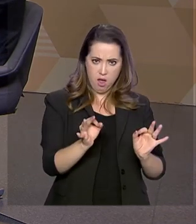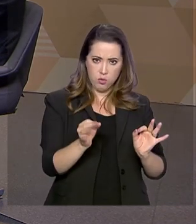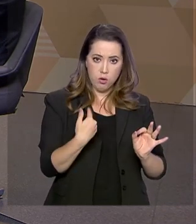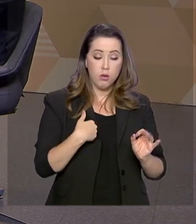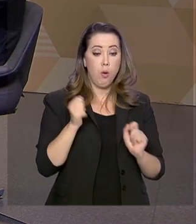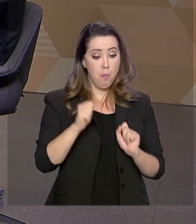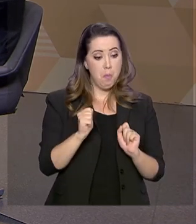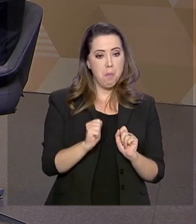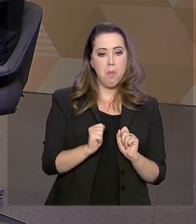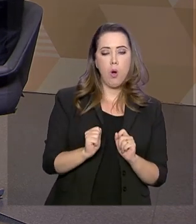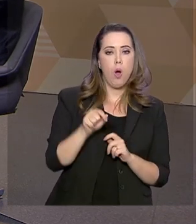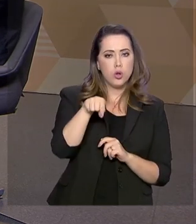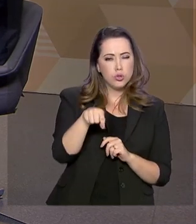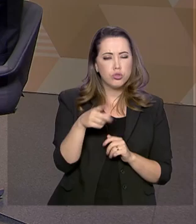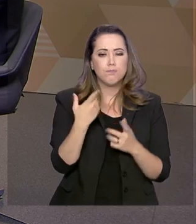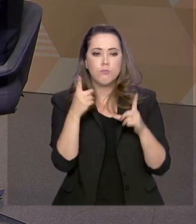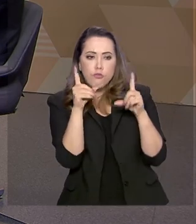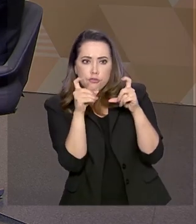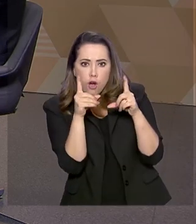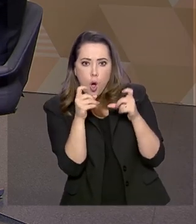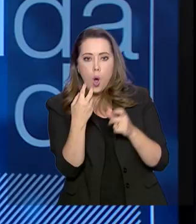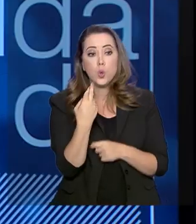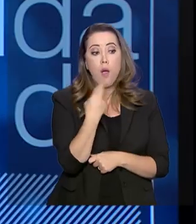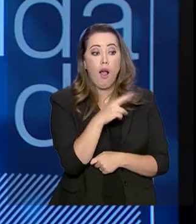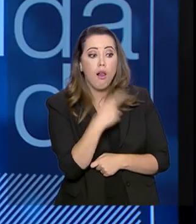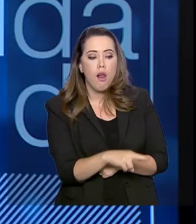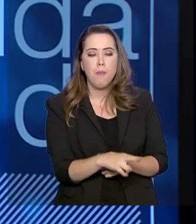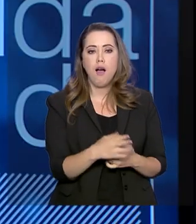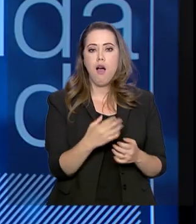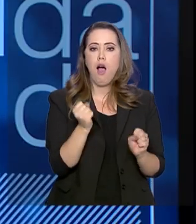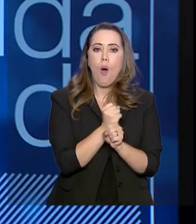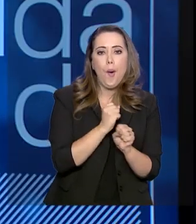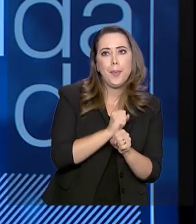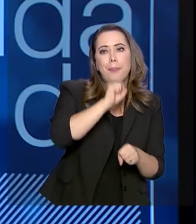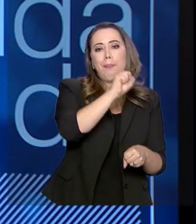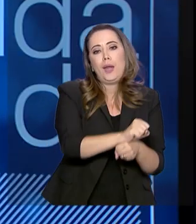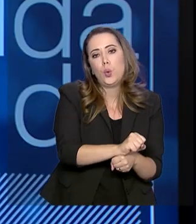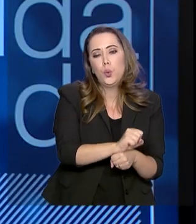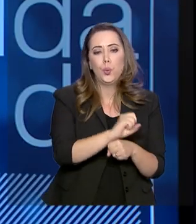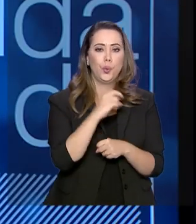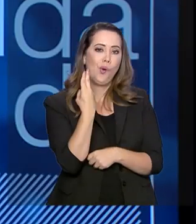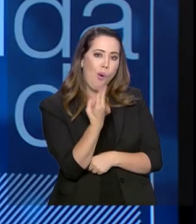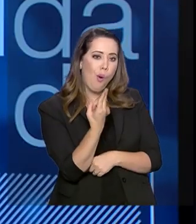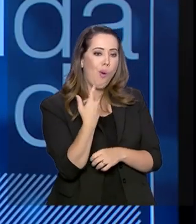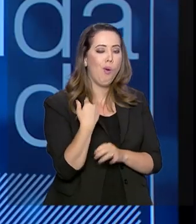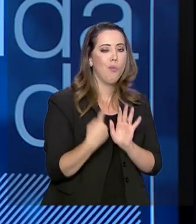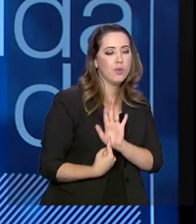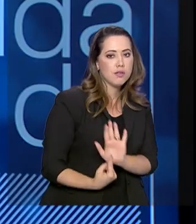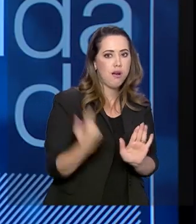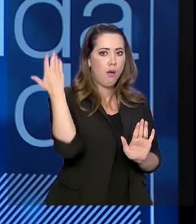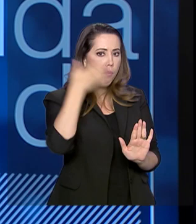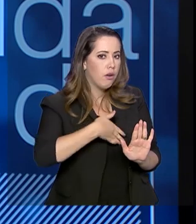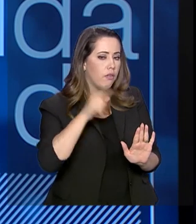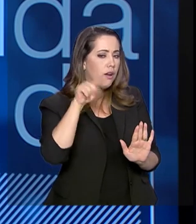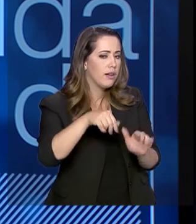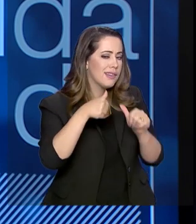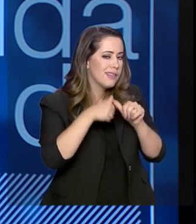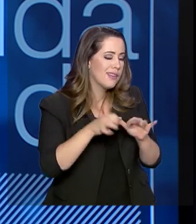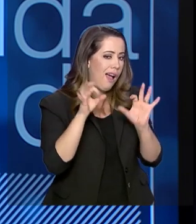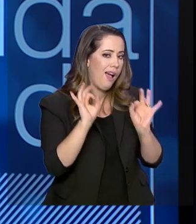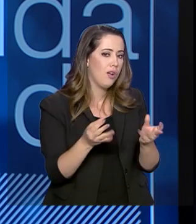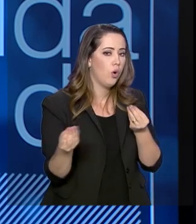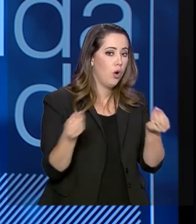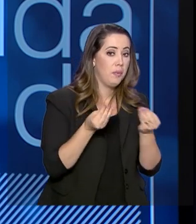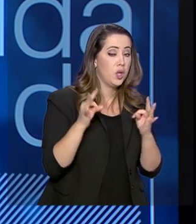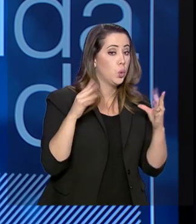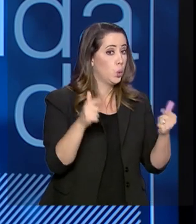ali, por meio do aplicativo, tirar fotos, fazer denúncia, olha, a obra não está andando, ou comprovar que está. E tudo é georreferenciado,